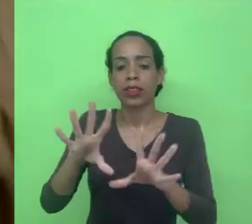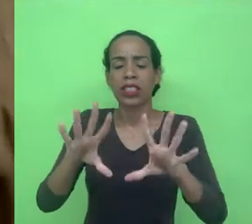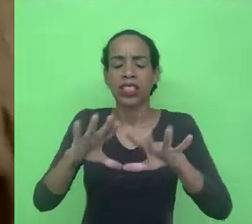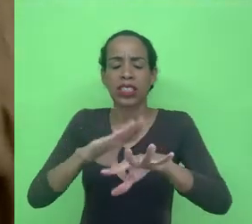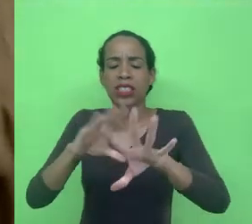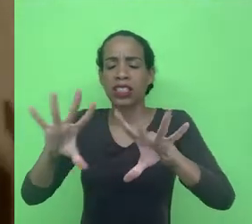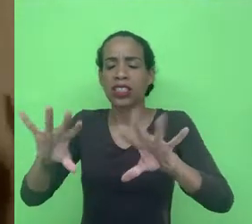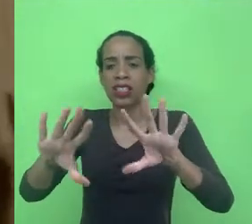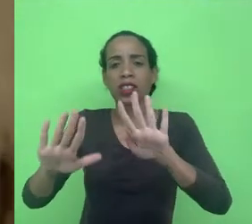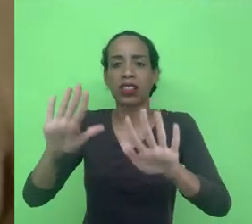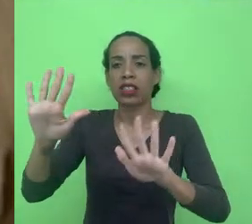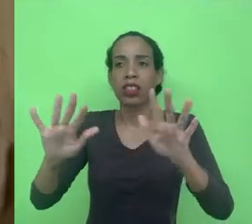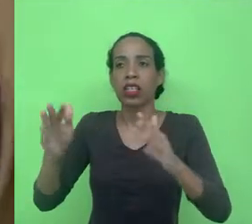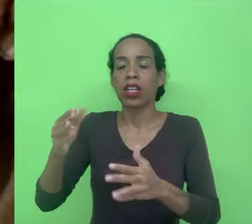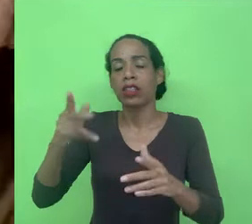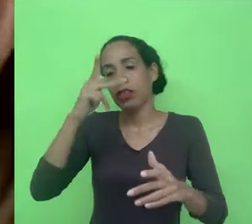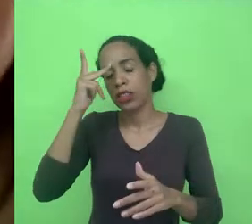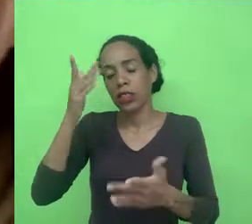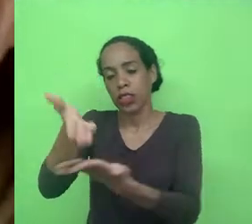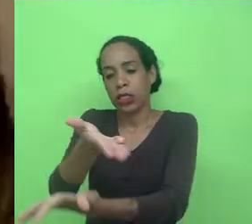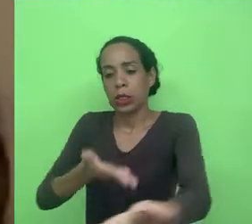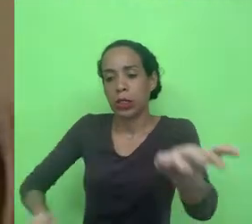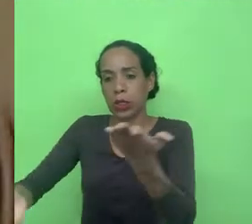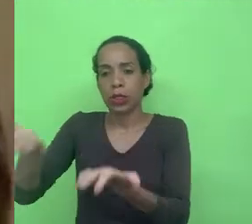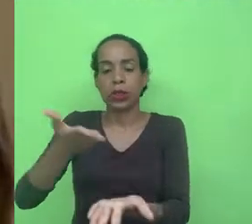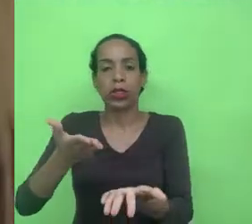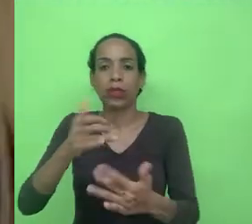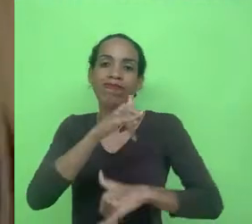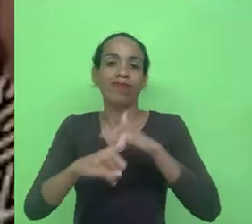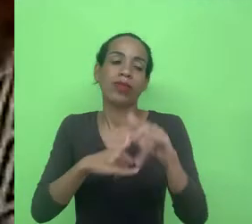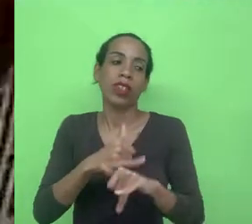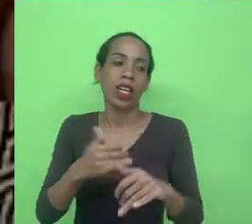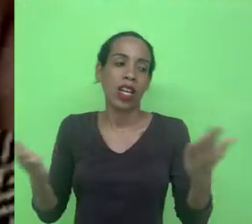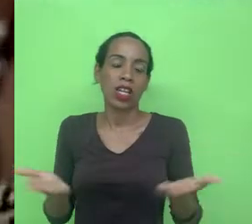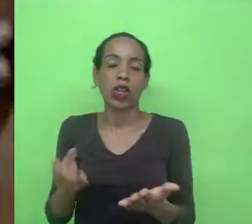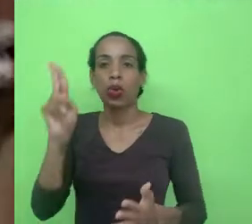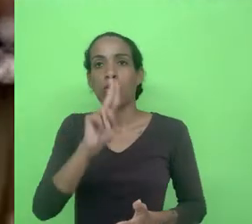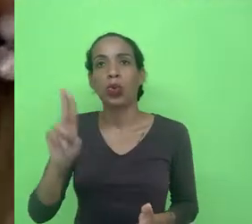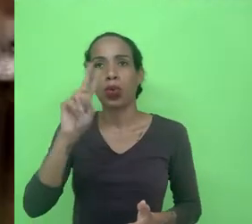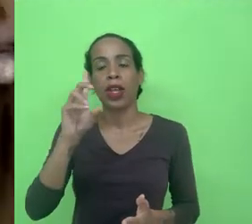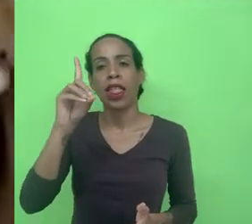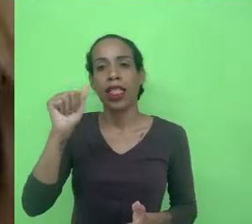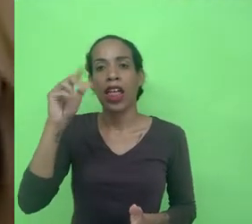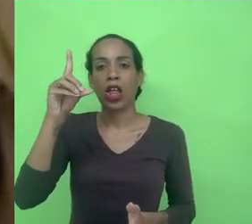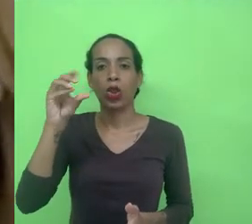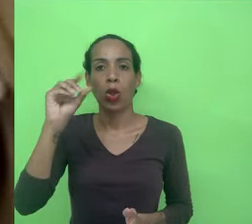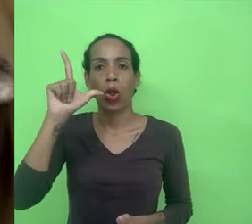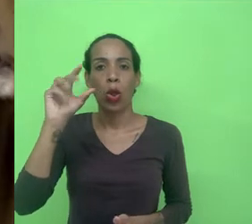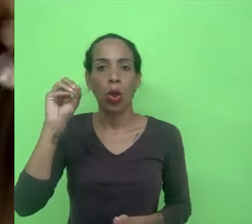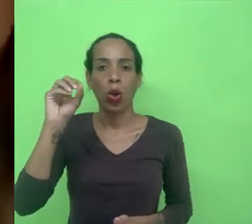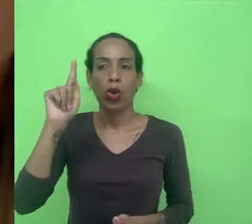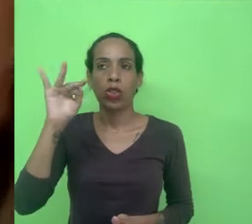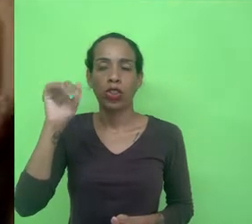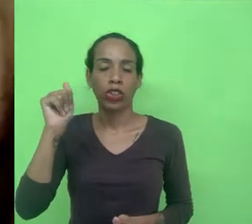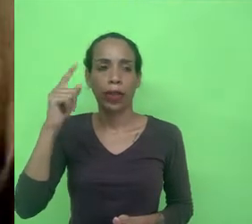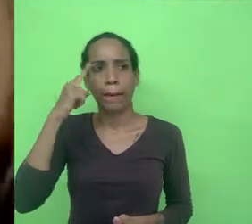sociedade da transformação digital que aqui se ousa chamar de dadologia tem-se como certo